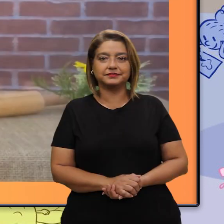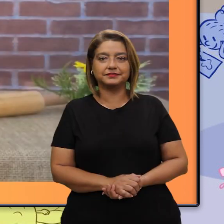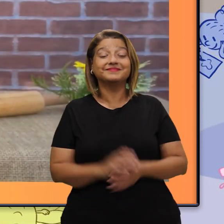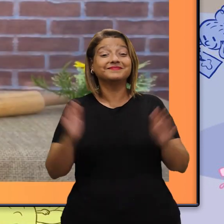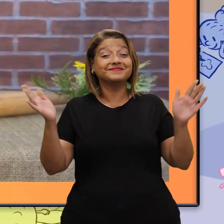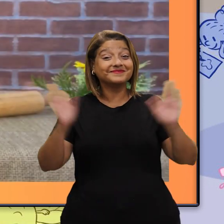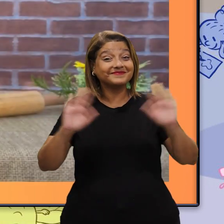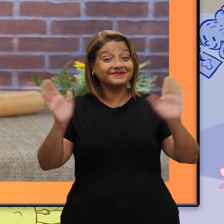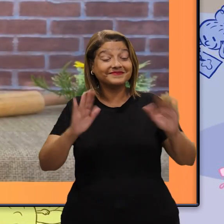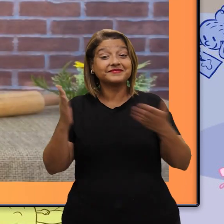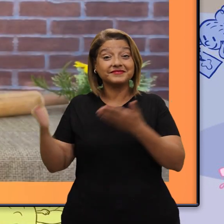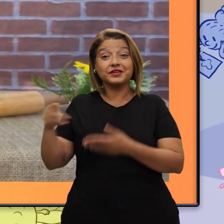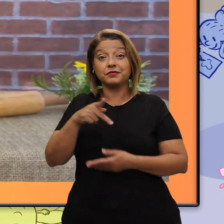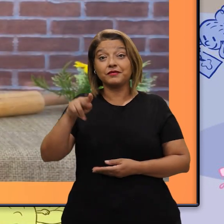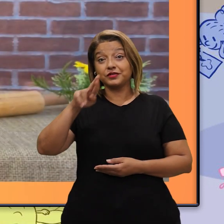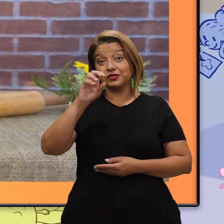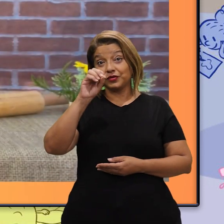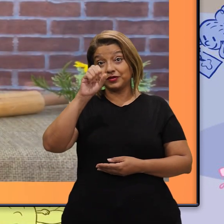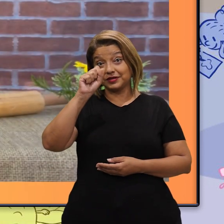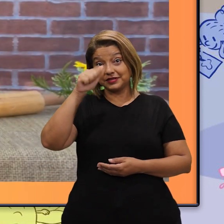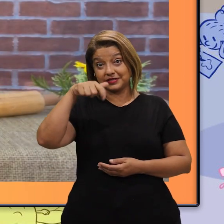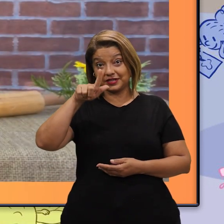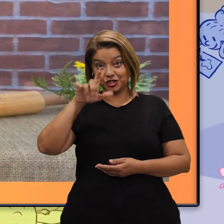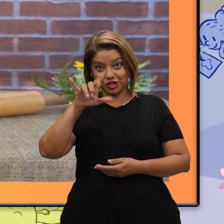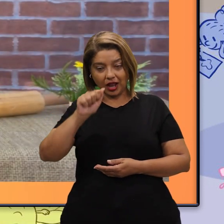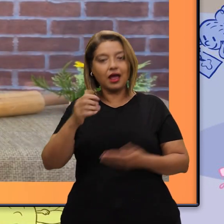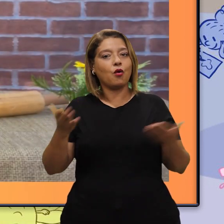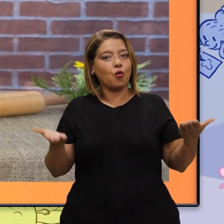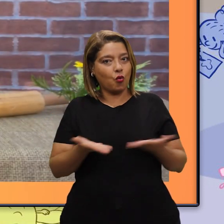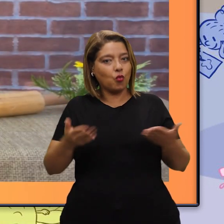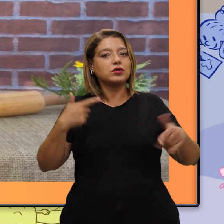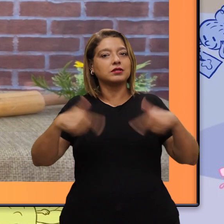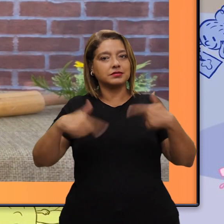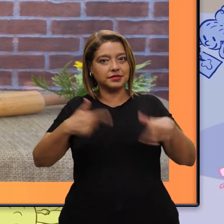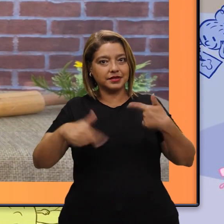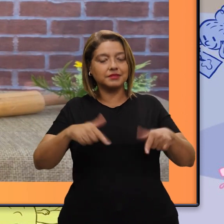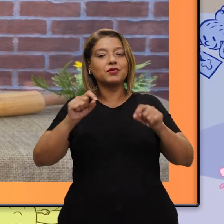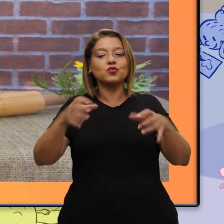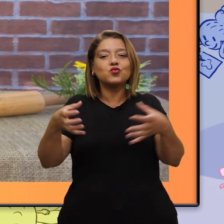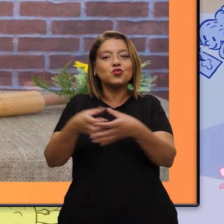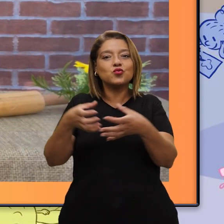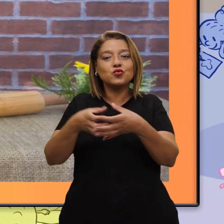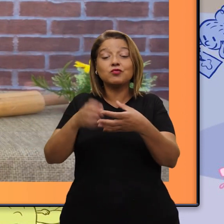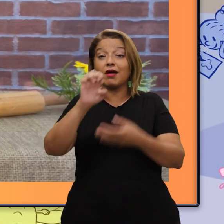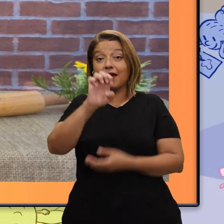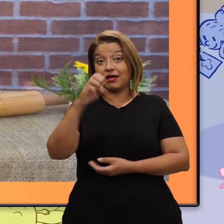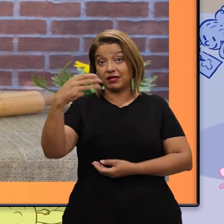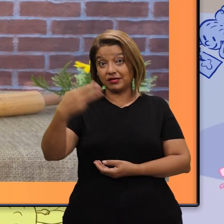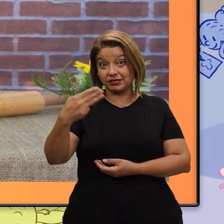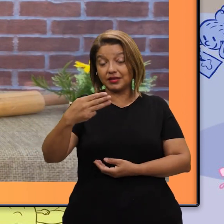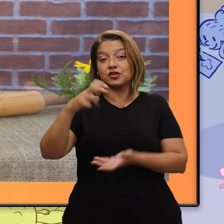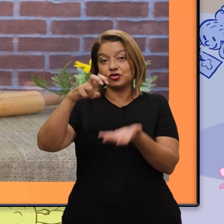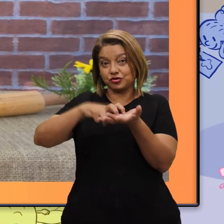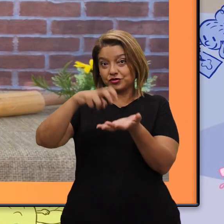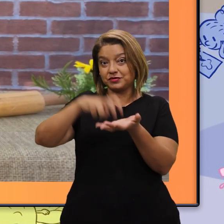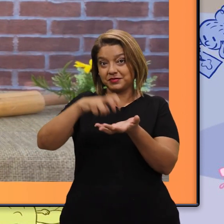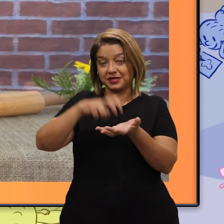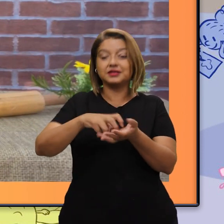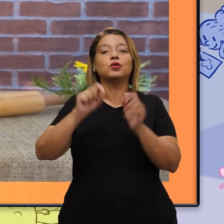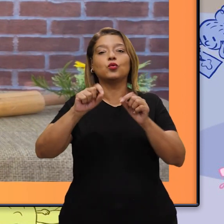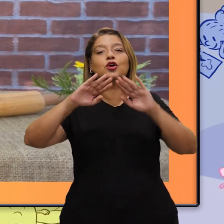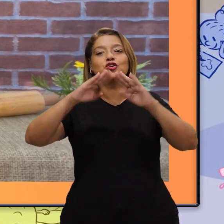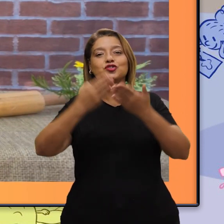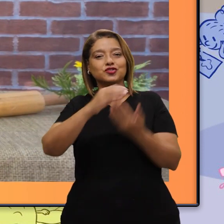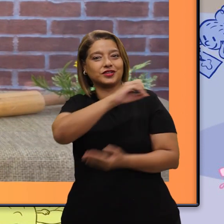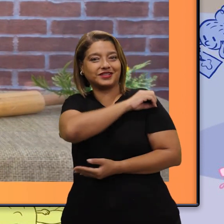Olá, eu sou a professora Rosângela. Atualmente, estou trabalhando com o agrupamento E3 Matutino, no